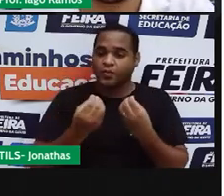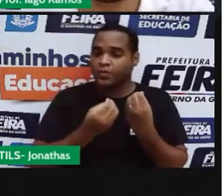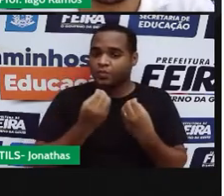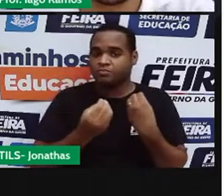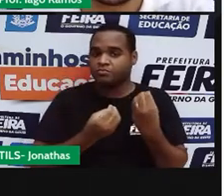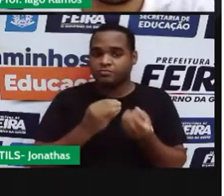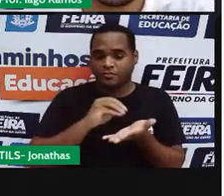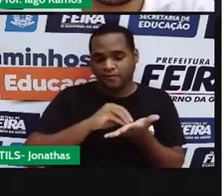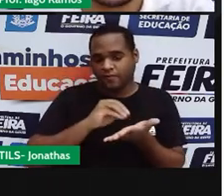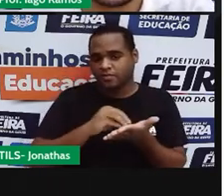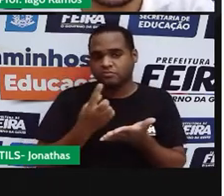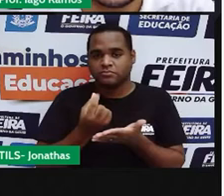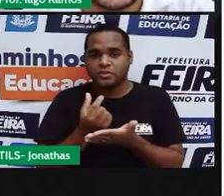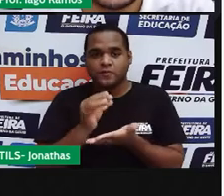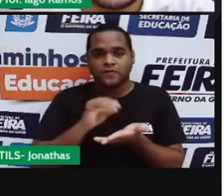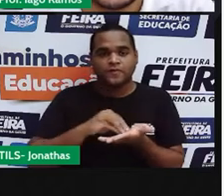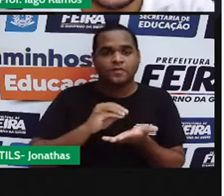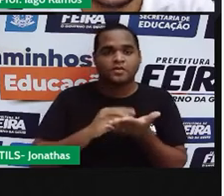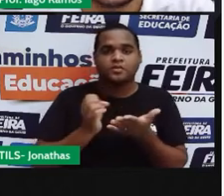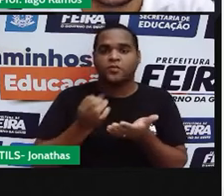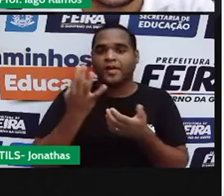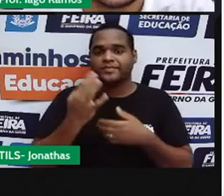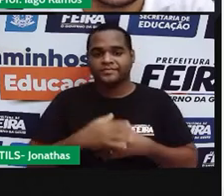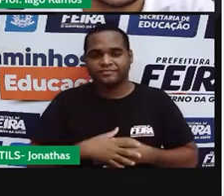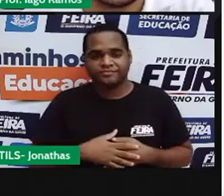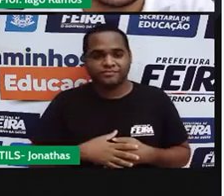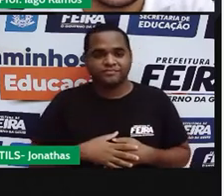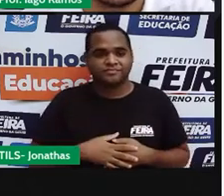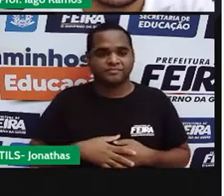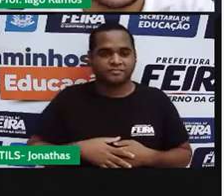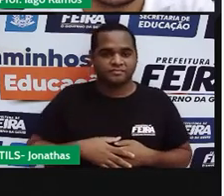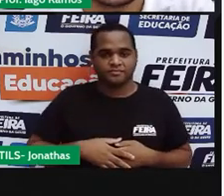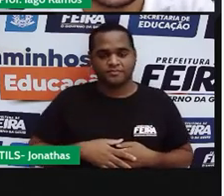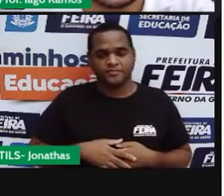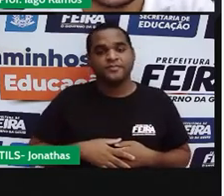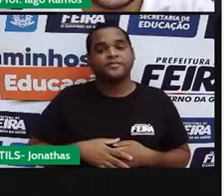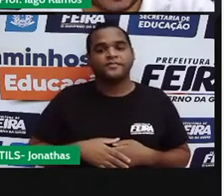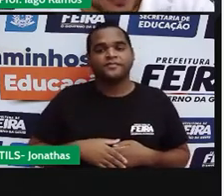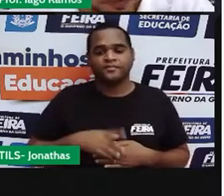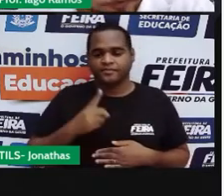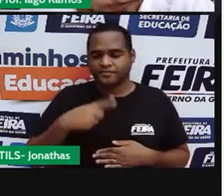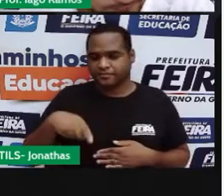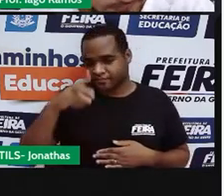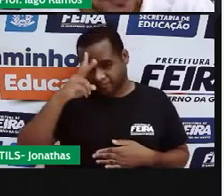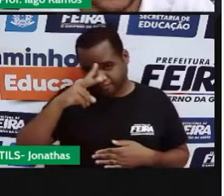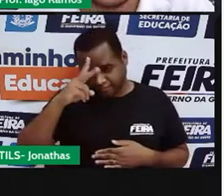devendo? Bom, para isso, a gente vai lembrar do seguinte.